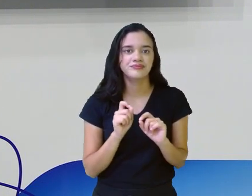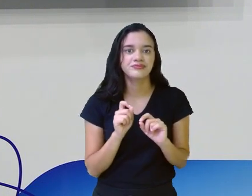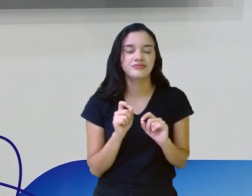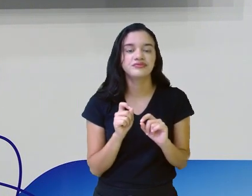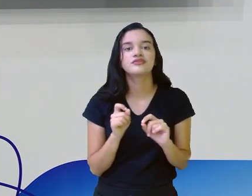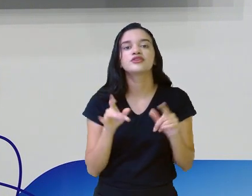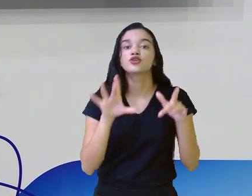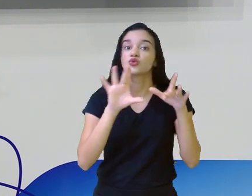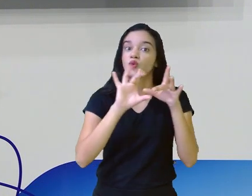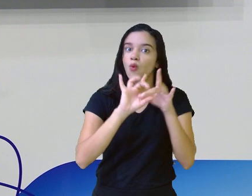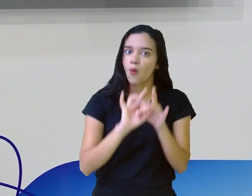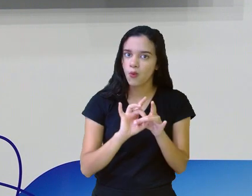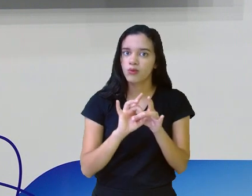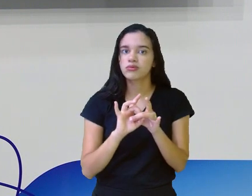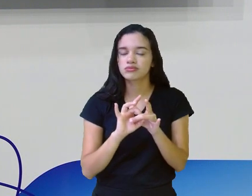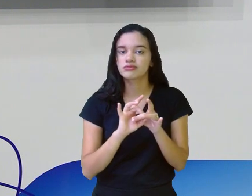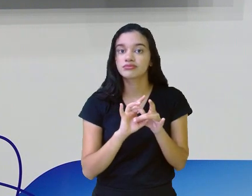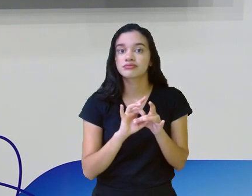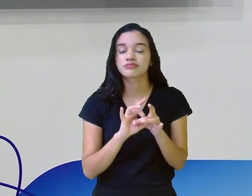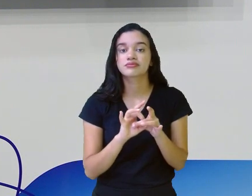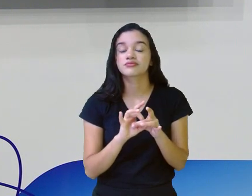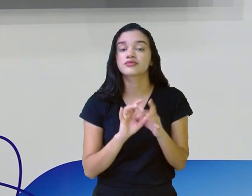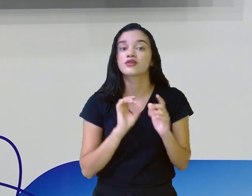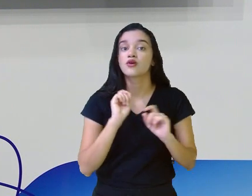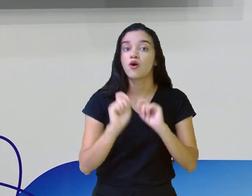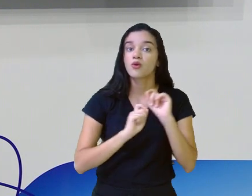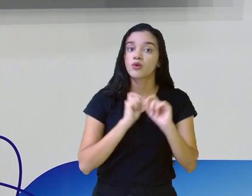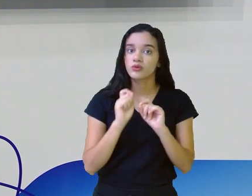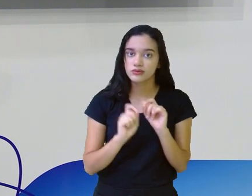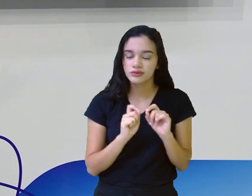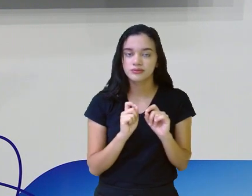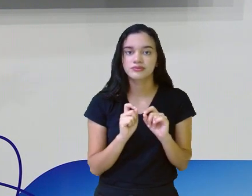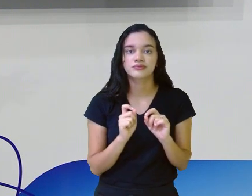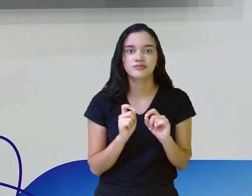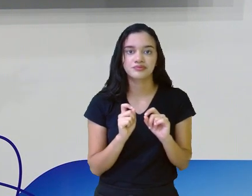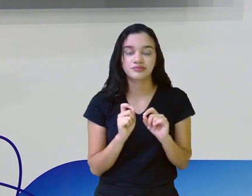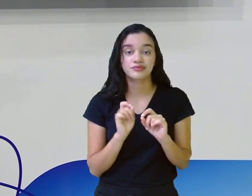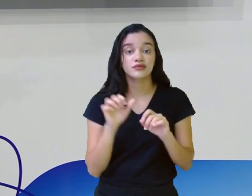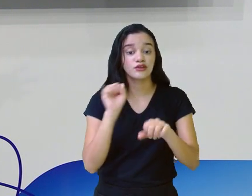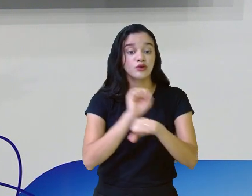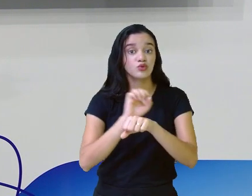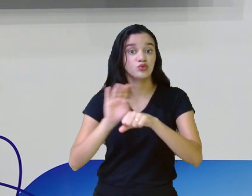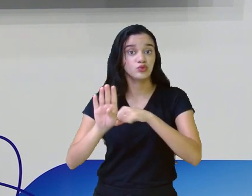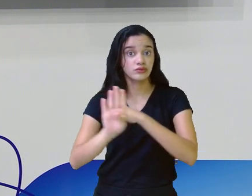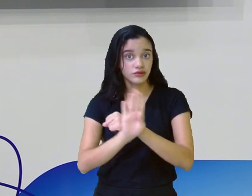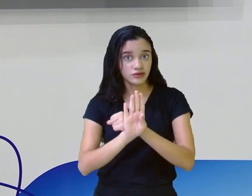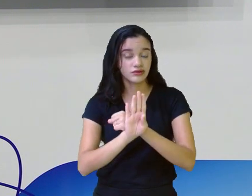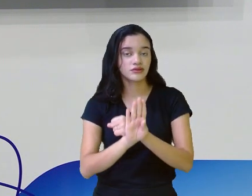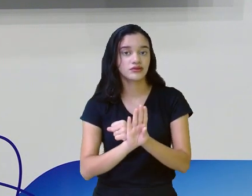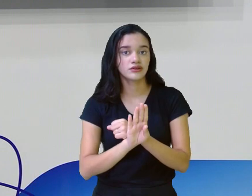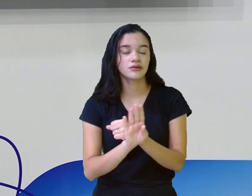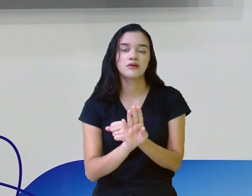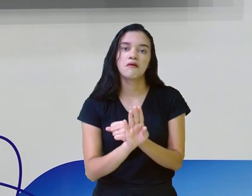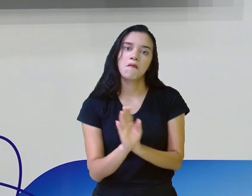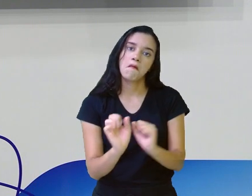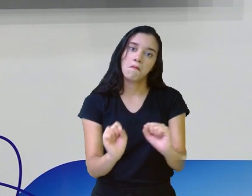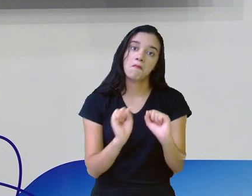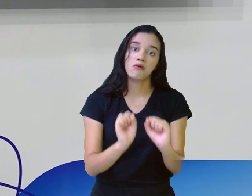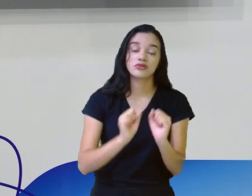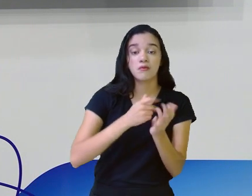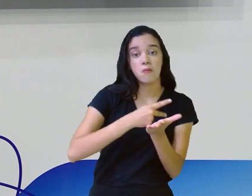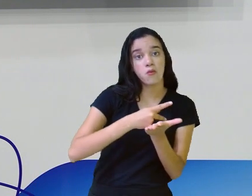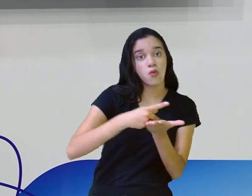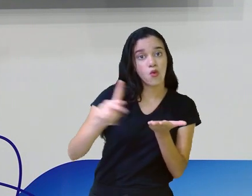coerente com a questão do substantivo. Substantivo, ele pode ser plural,